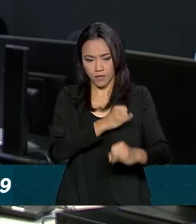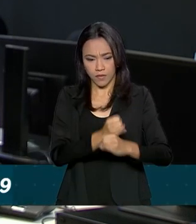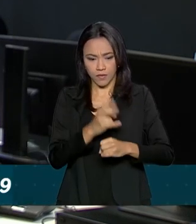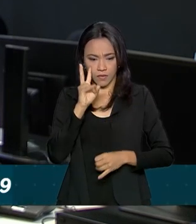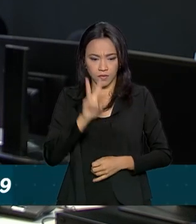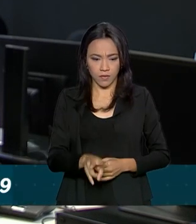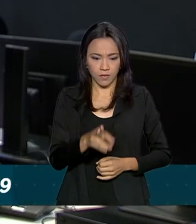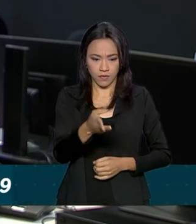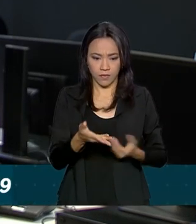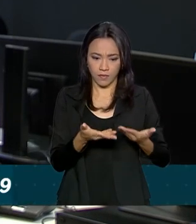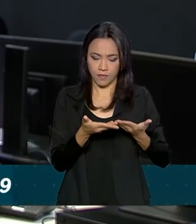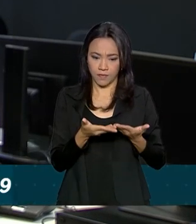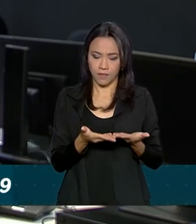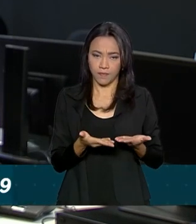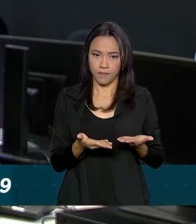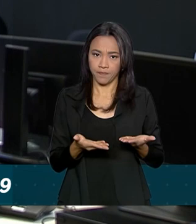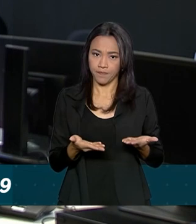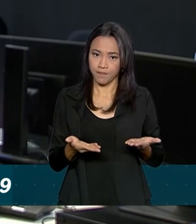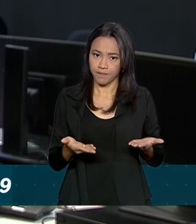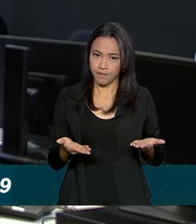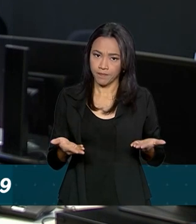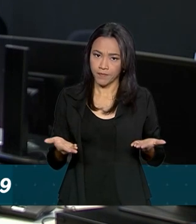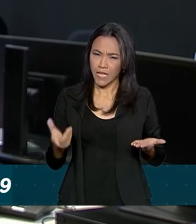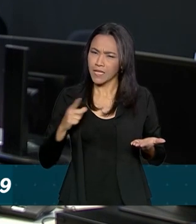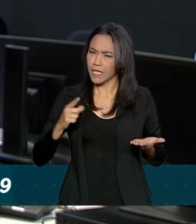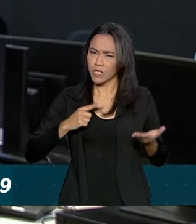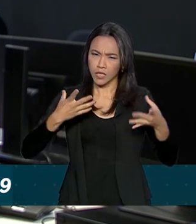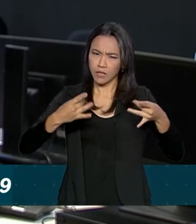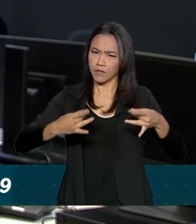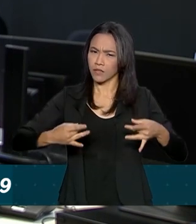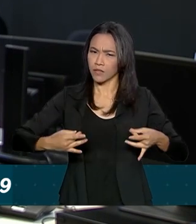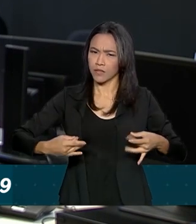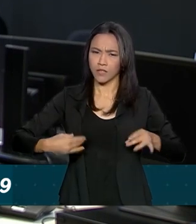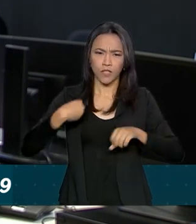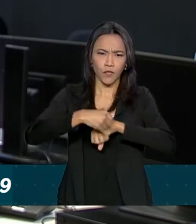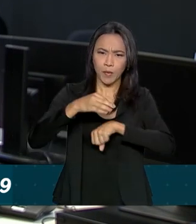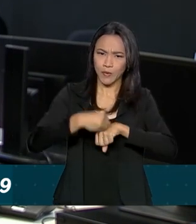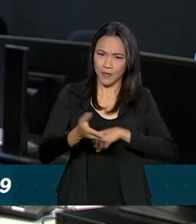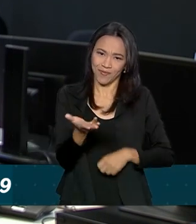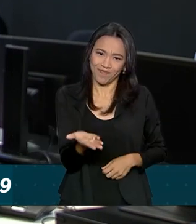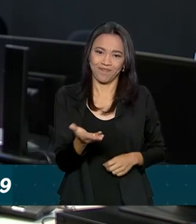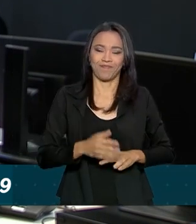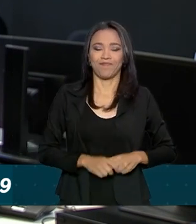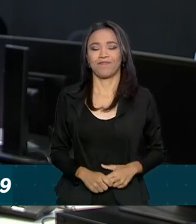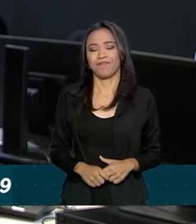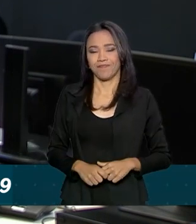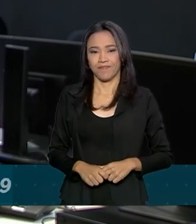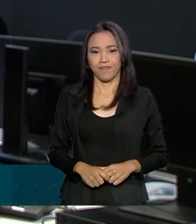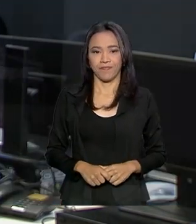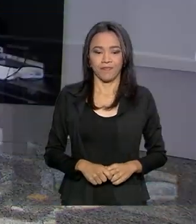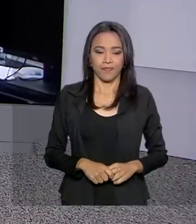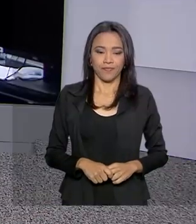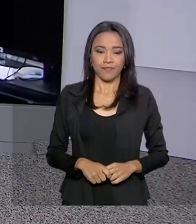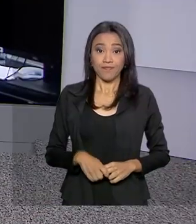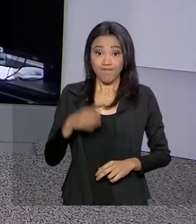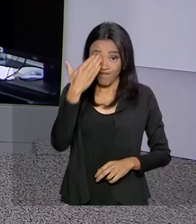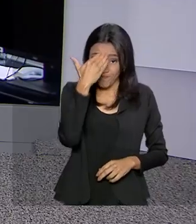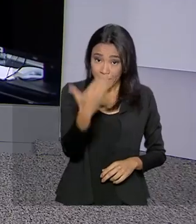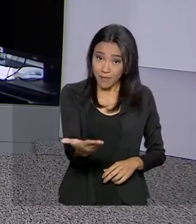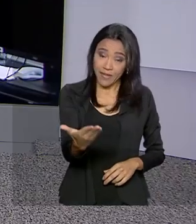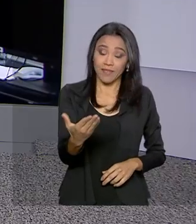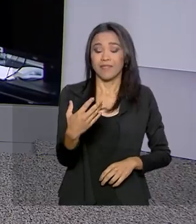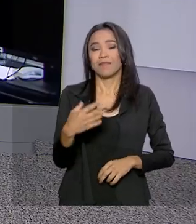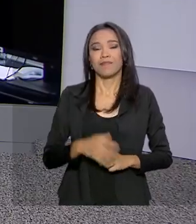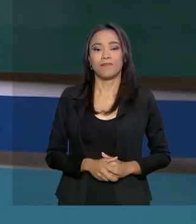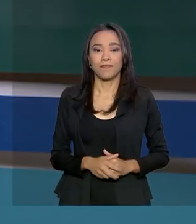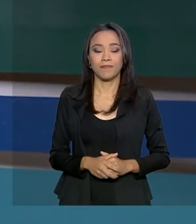.br barra editalpetrobras.sebrae barra 2019. Renata. Obrigada, Ricardo, pelas